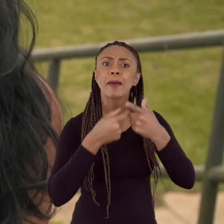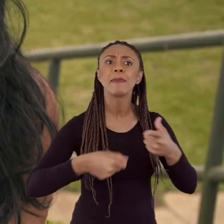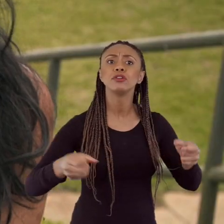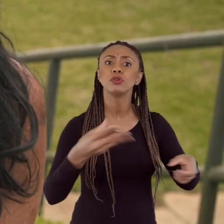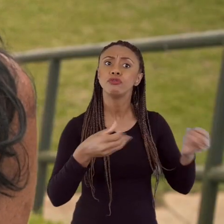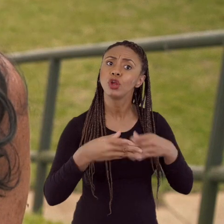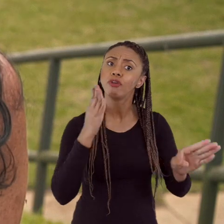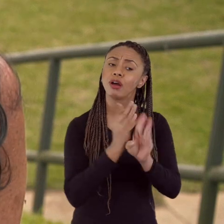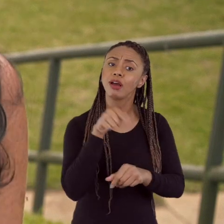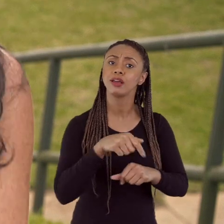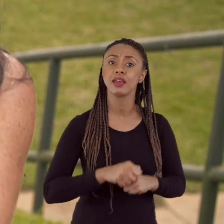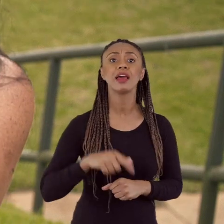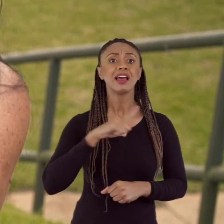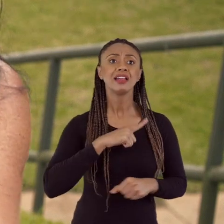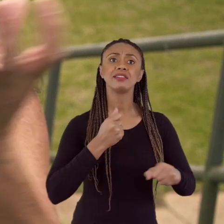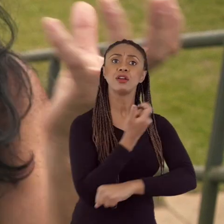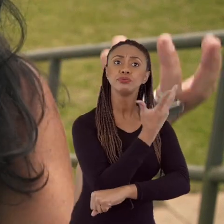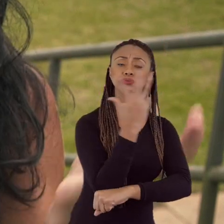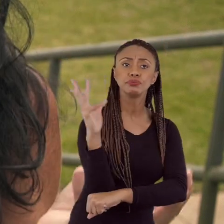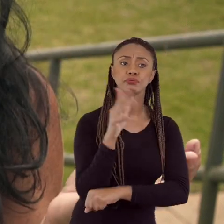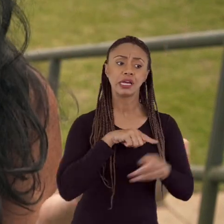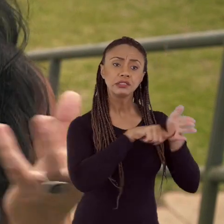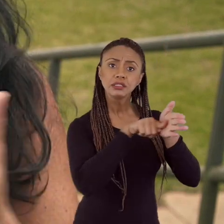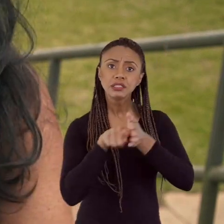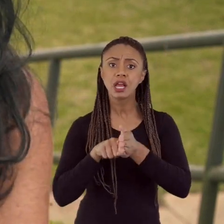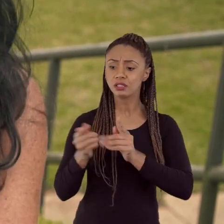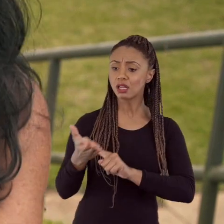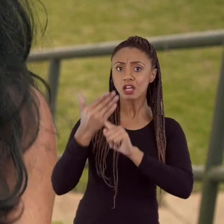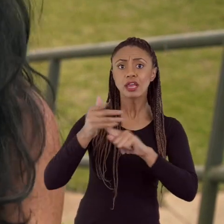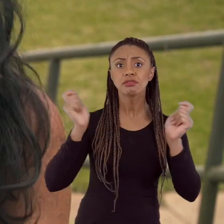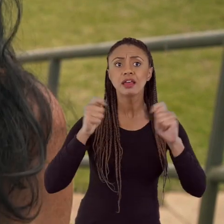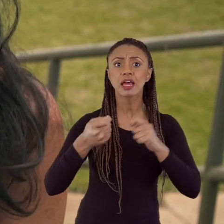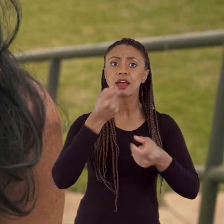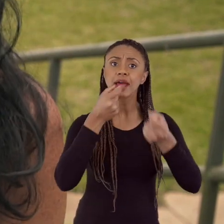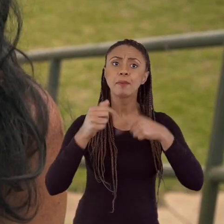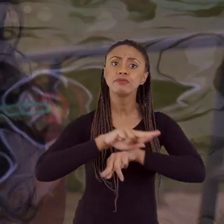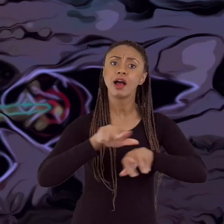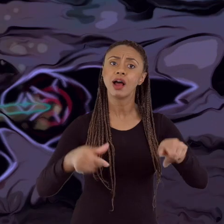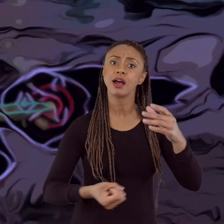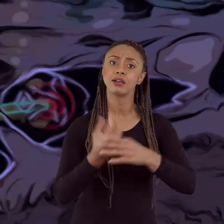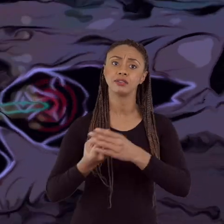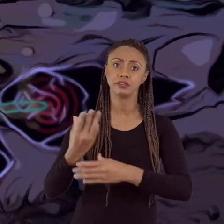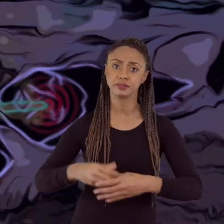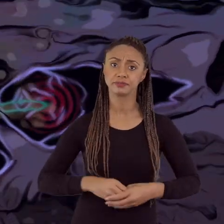temos tanto a biodiversidade, quanto a ciência, quanto a tecnologia, para desenvolver novos fitoteráticos.